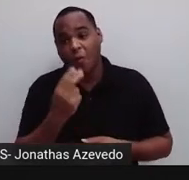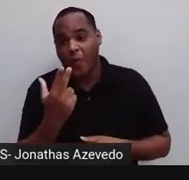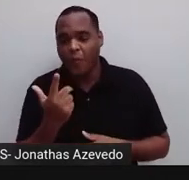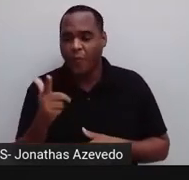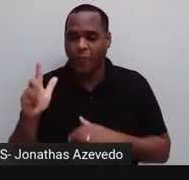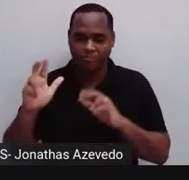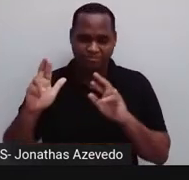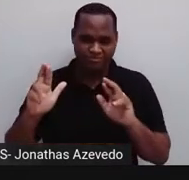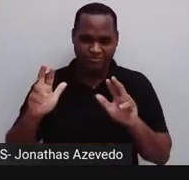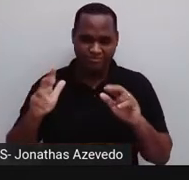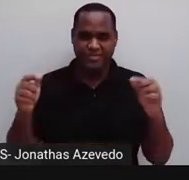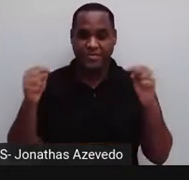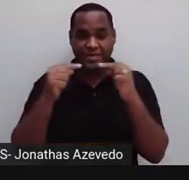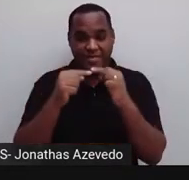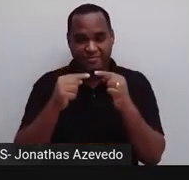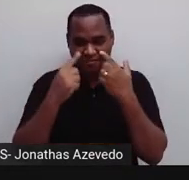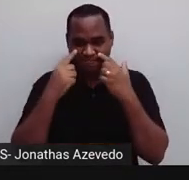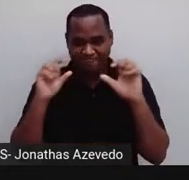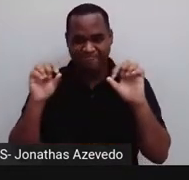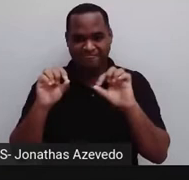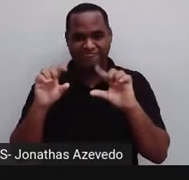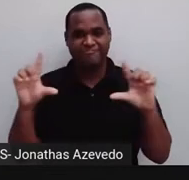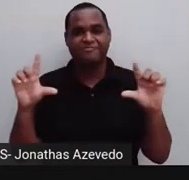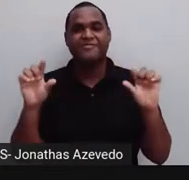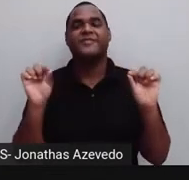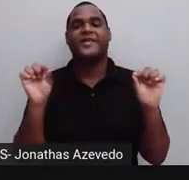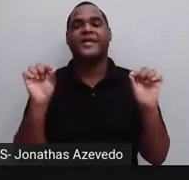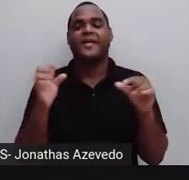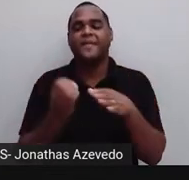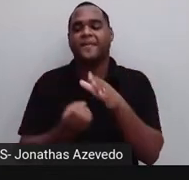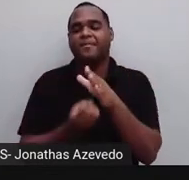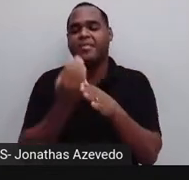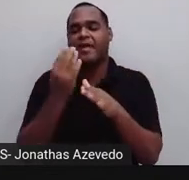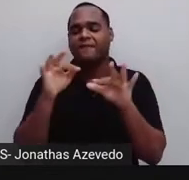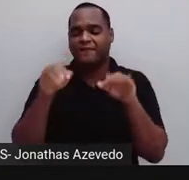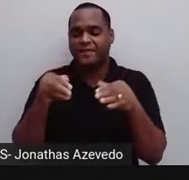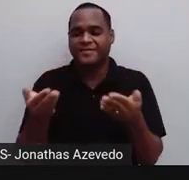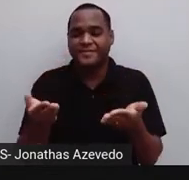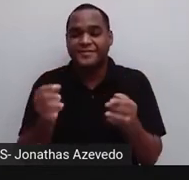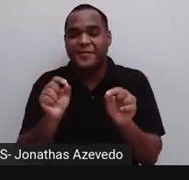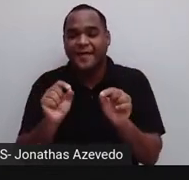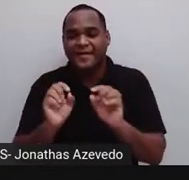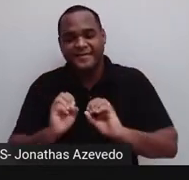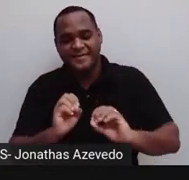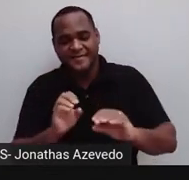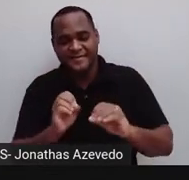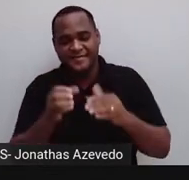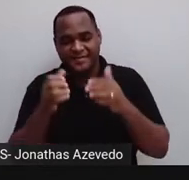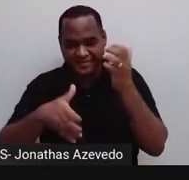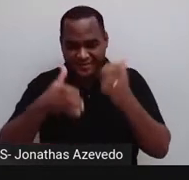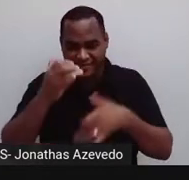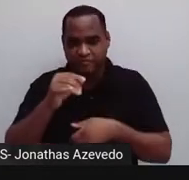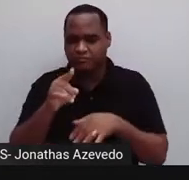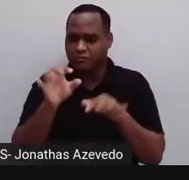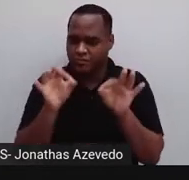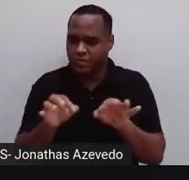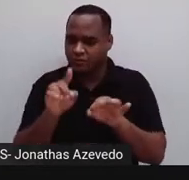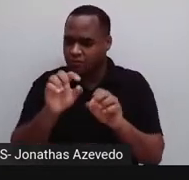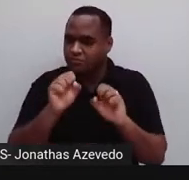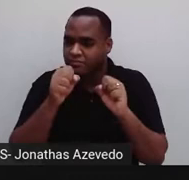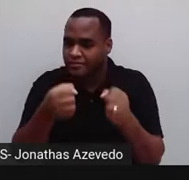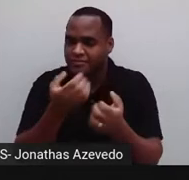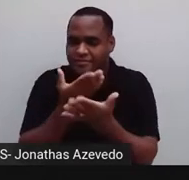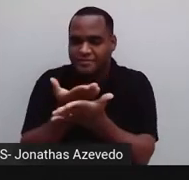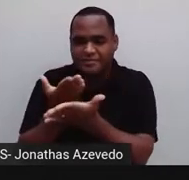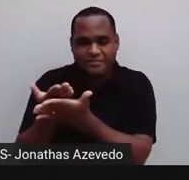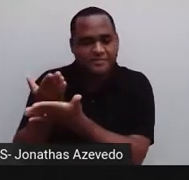e esse aqui, com essa tela, aparecia mais no finalzinho da aula, certo? A gente estudava um